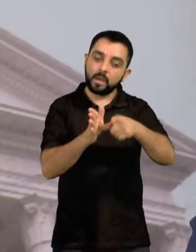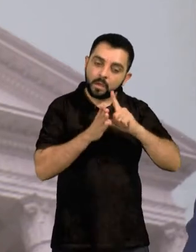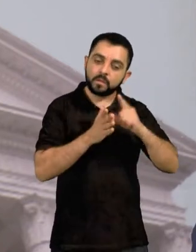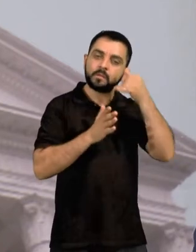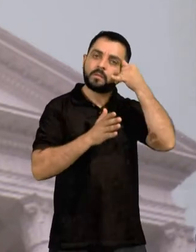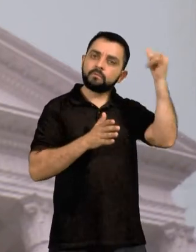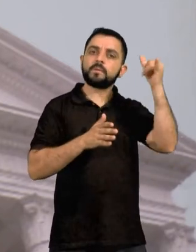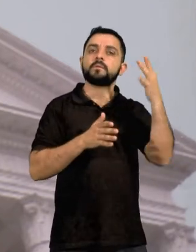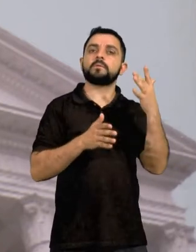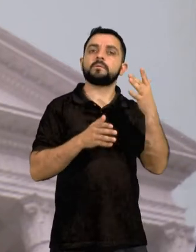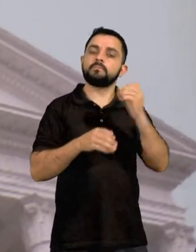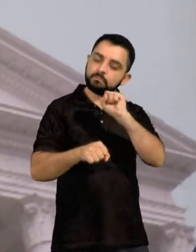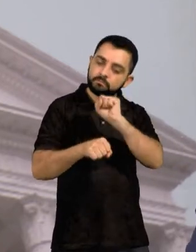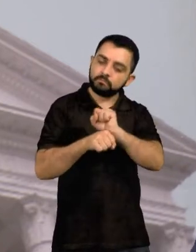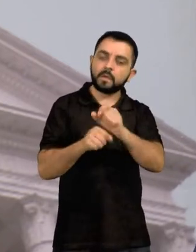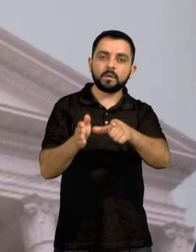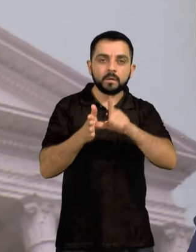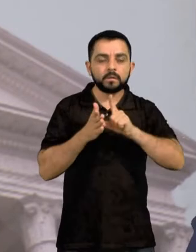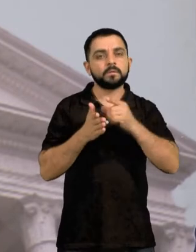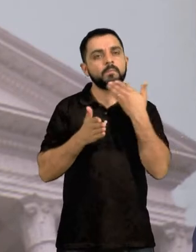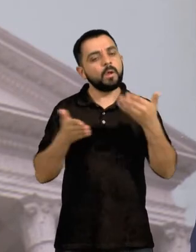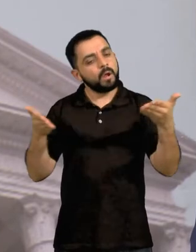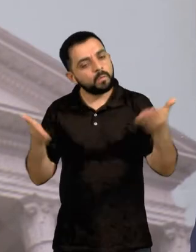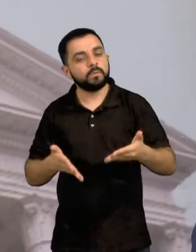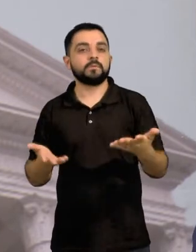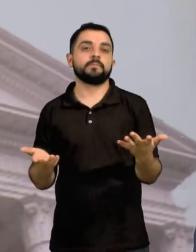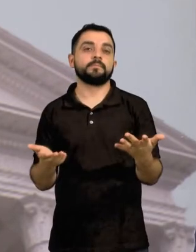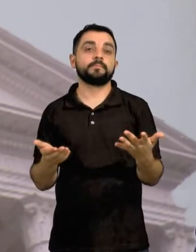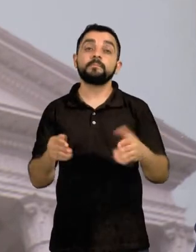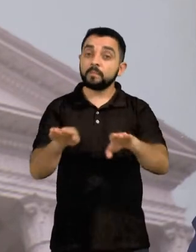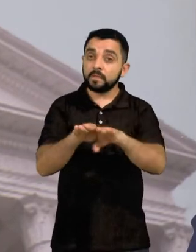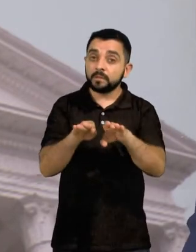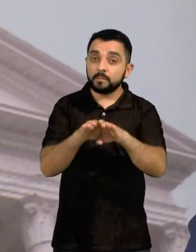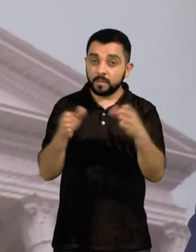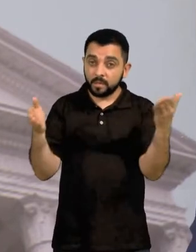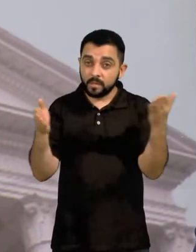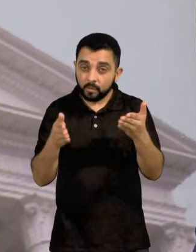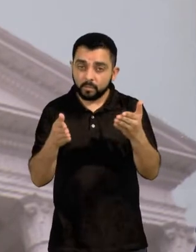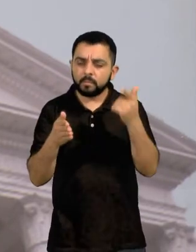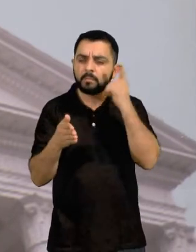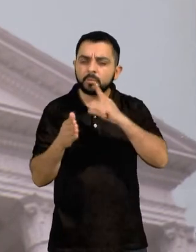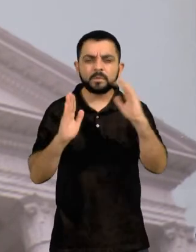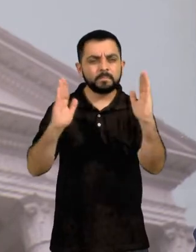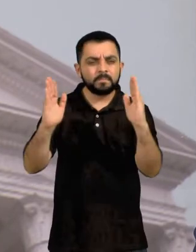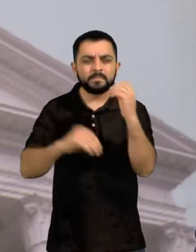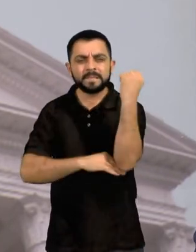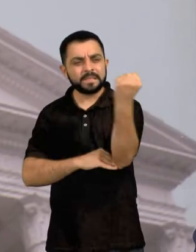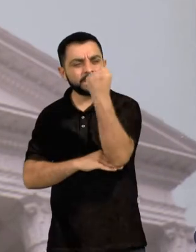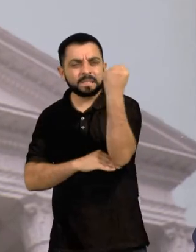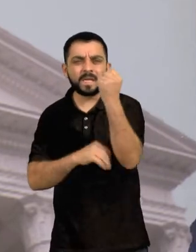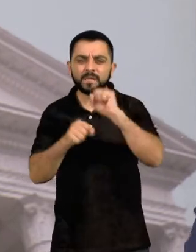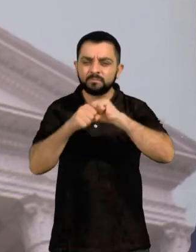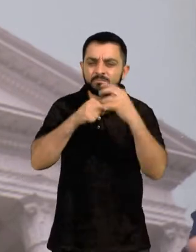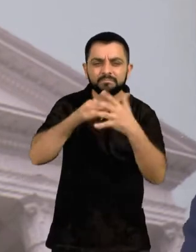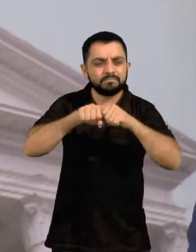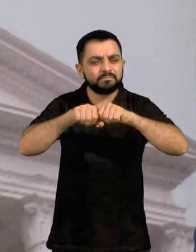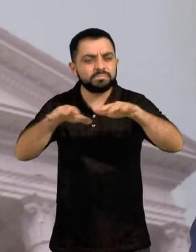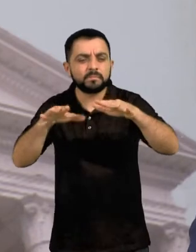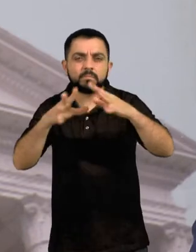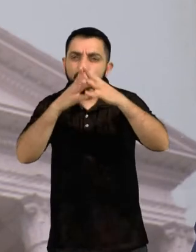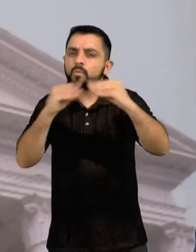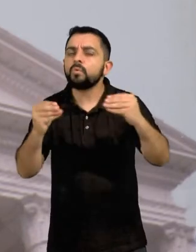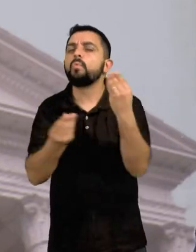evitando essas aglomerações. Aliás, a solução dessa crise, como nós vemos, passa pela comunidade científica, que no caso brasileiro está